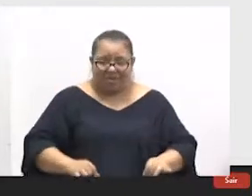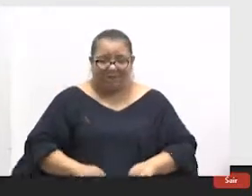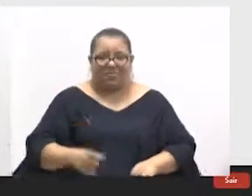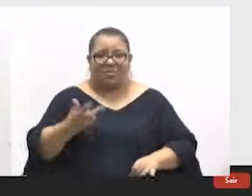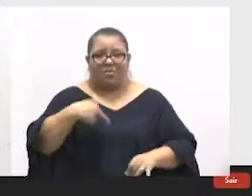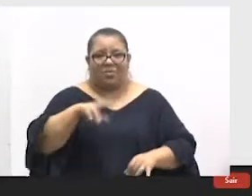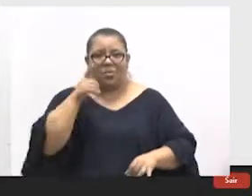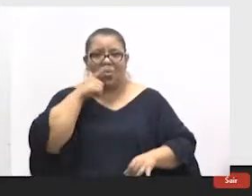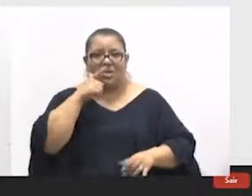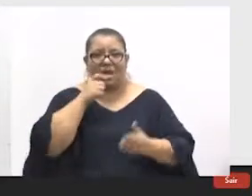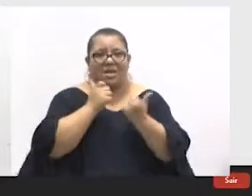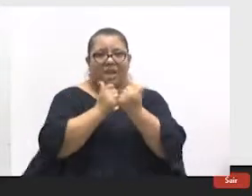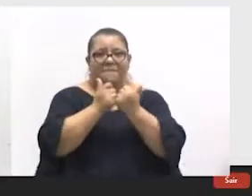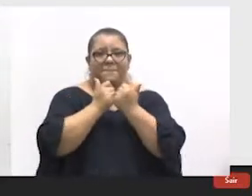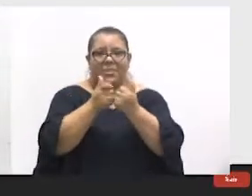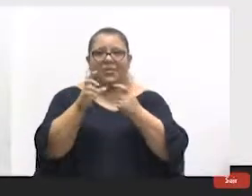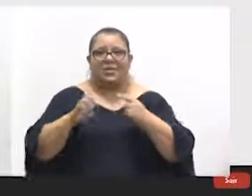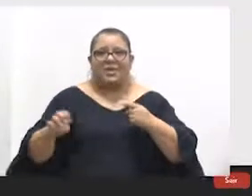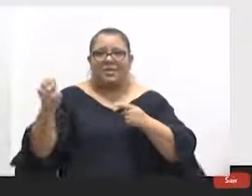apoio estadual,